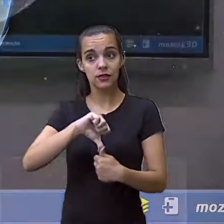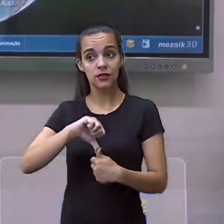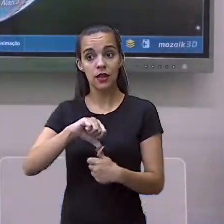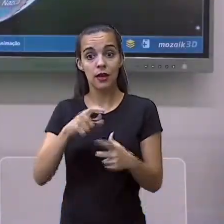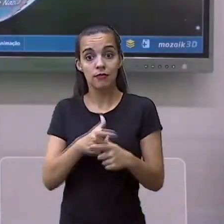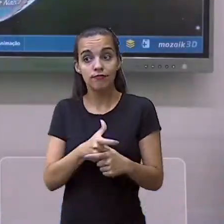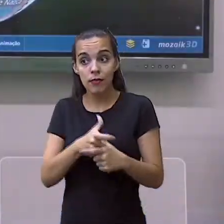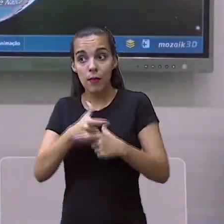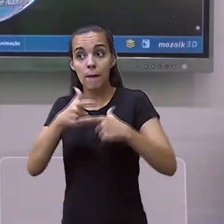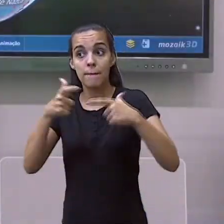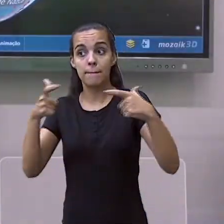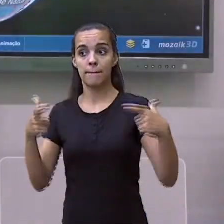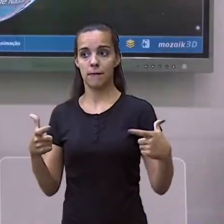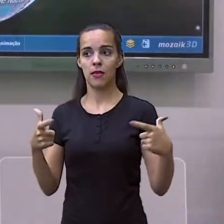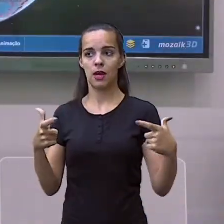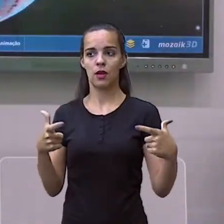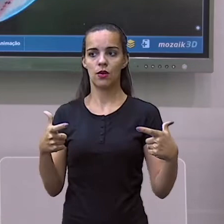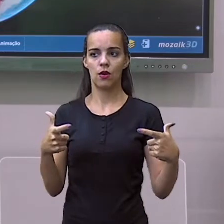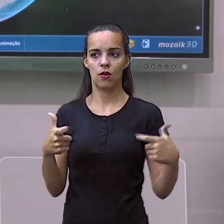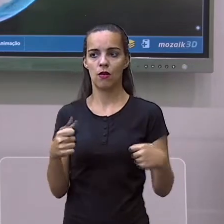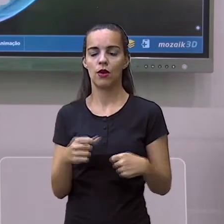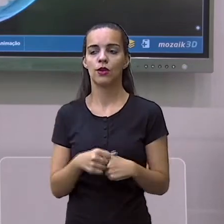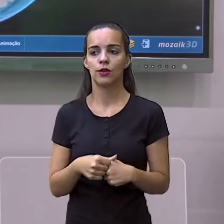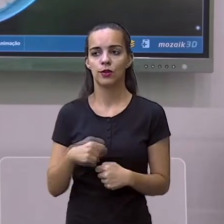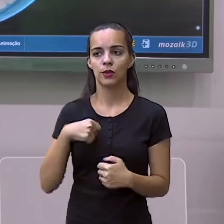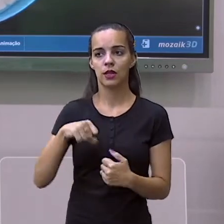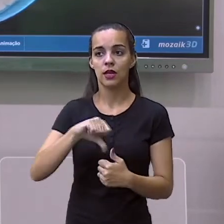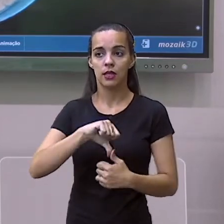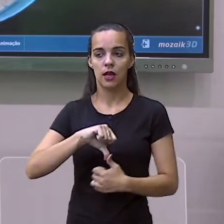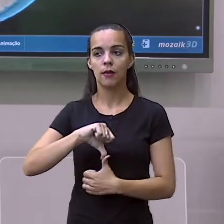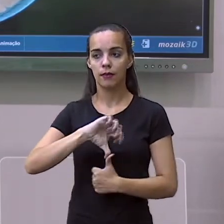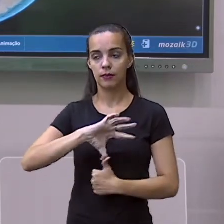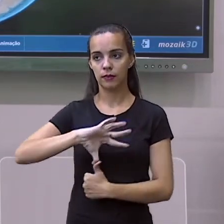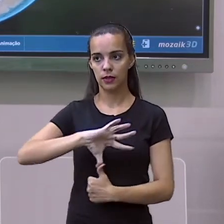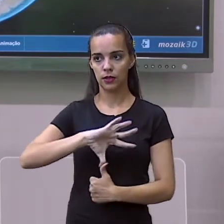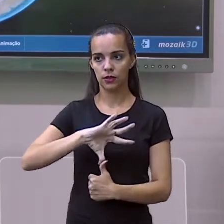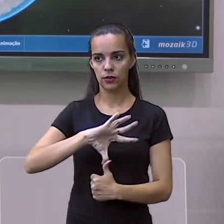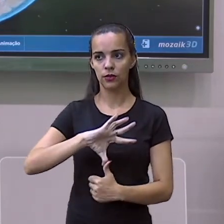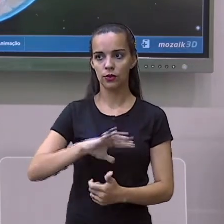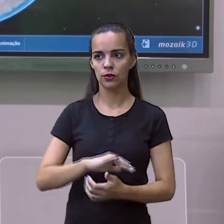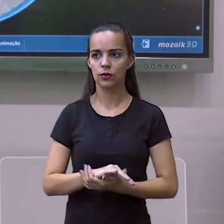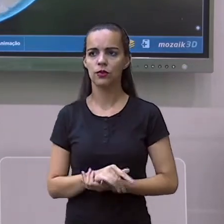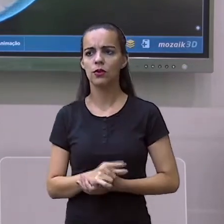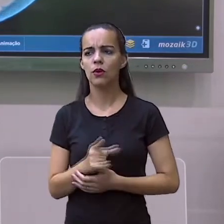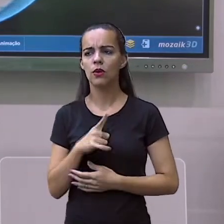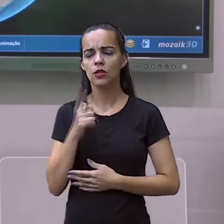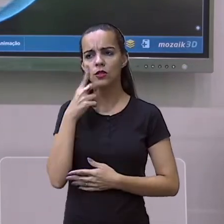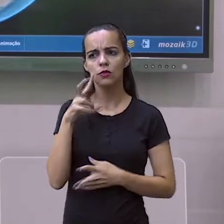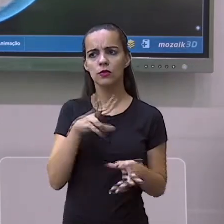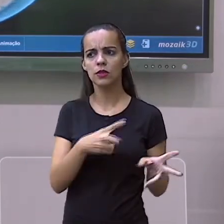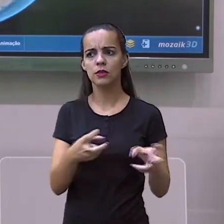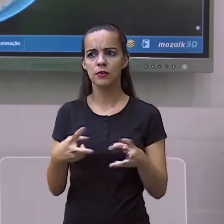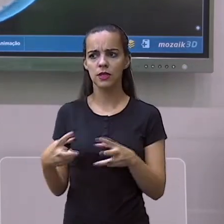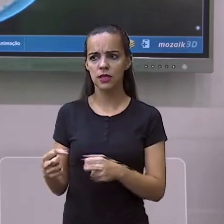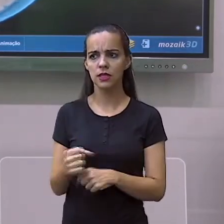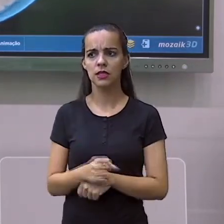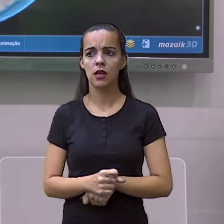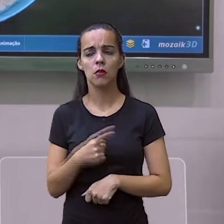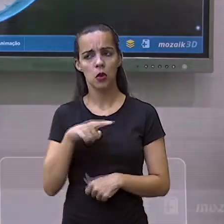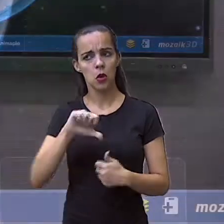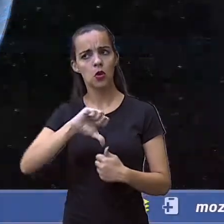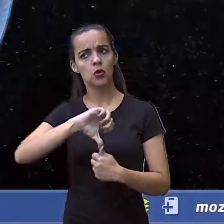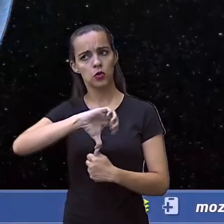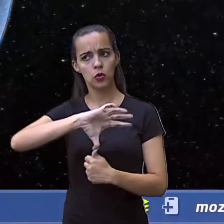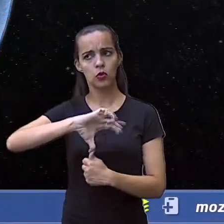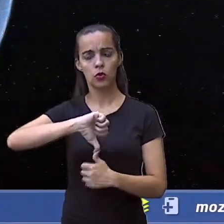maior porque, percebam, Placa do Corpus, Caribe, Placa da América do